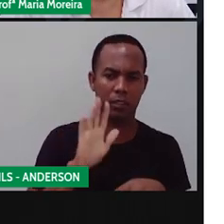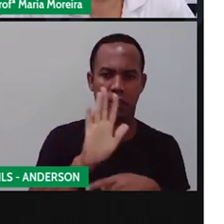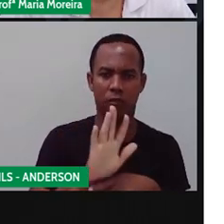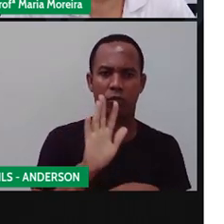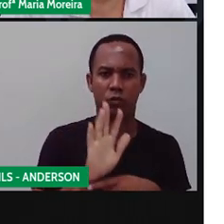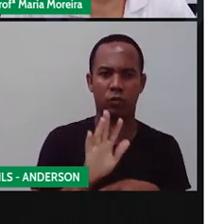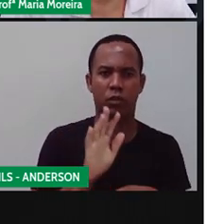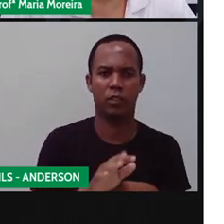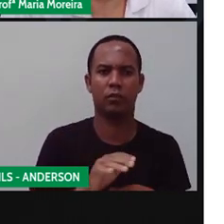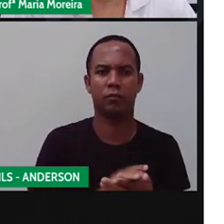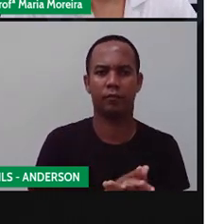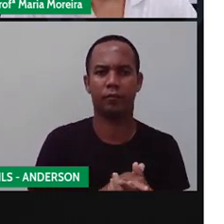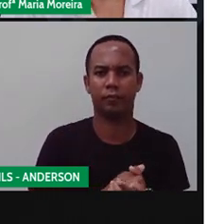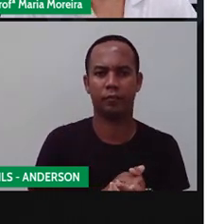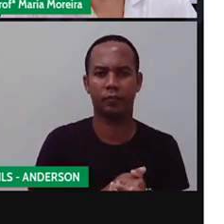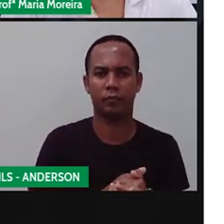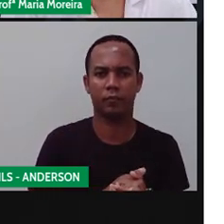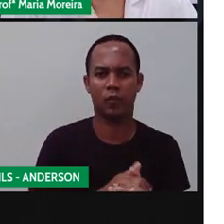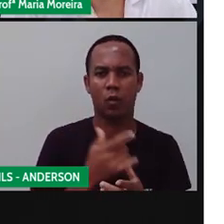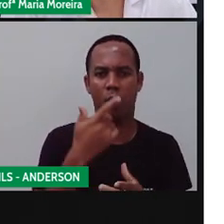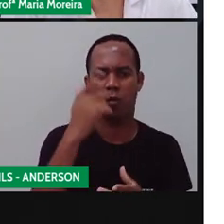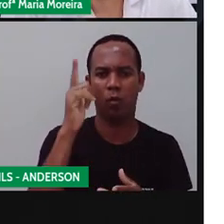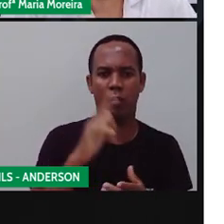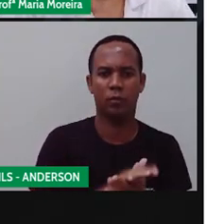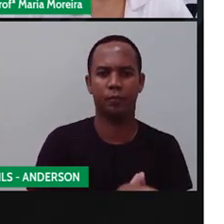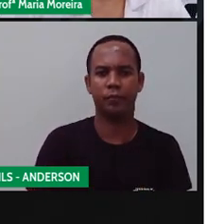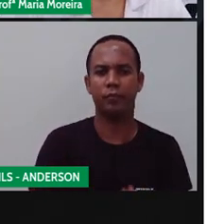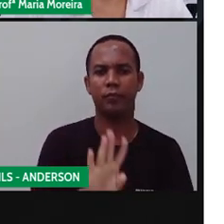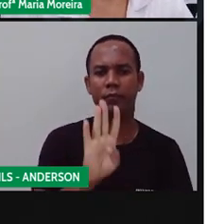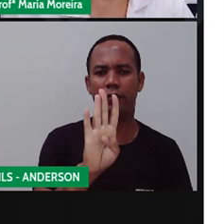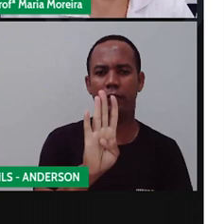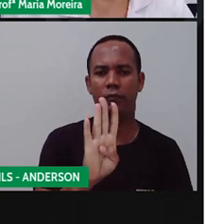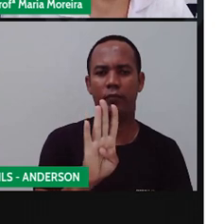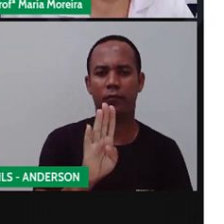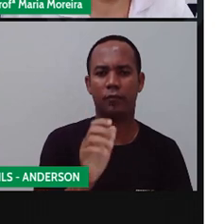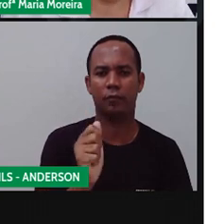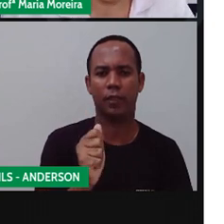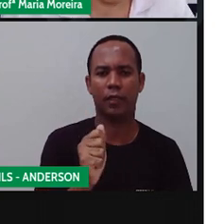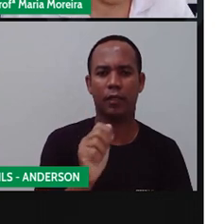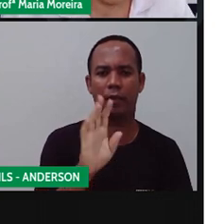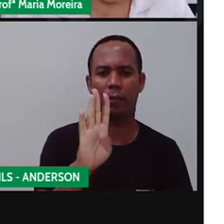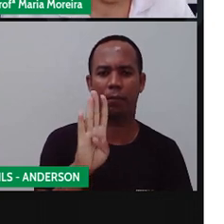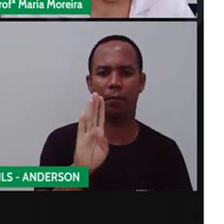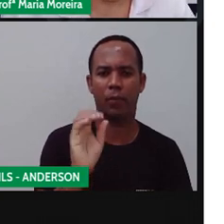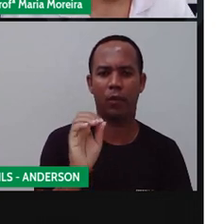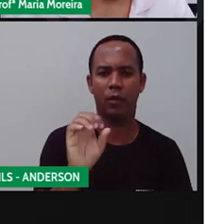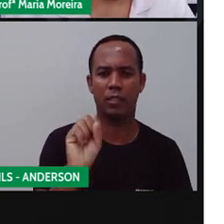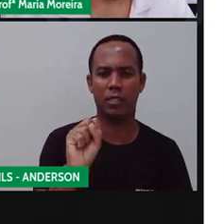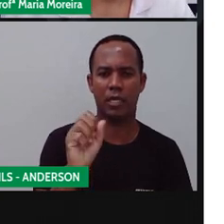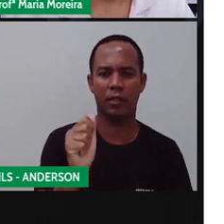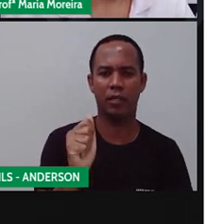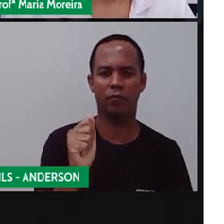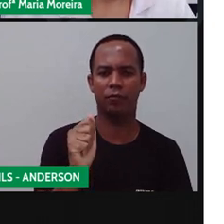é cicatrizante também. O outro, babosa, você conhece outro nome da babosa, Anderson?